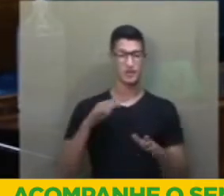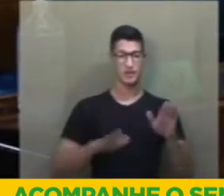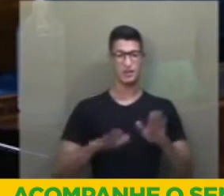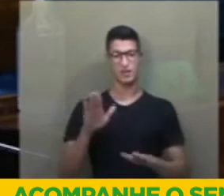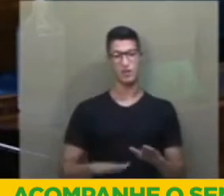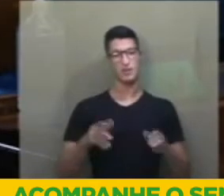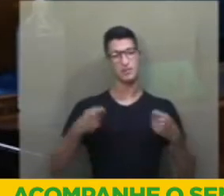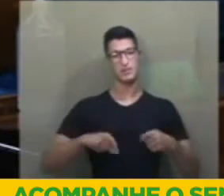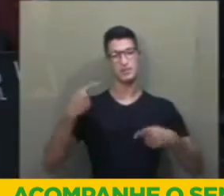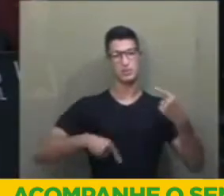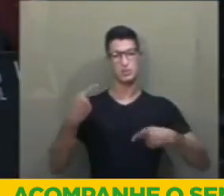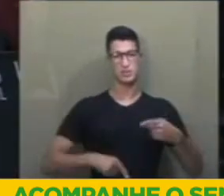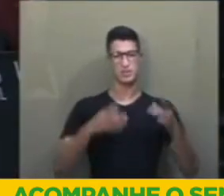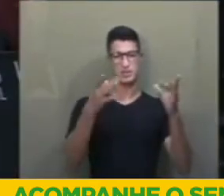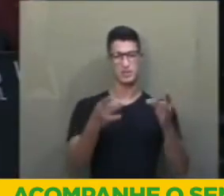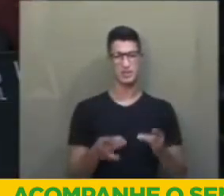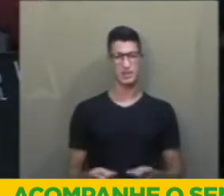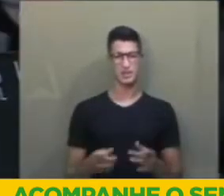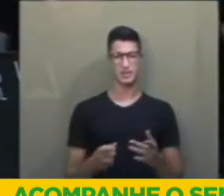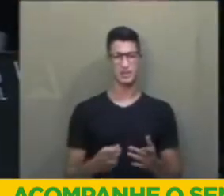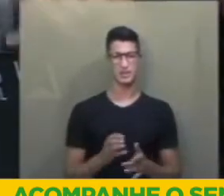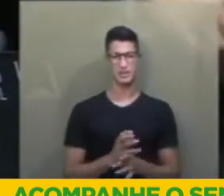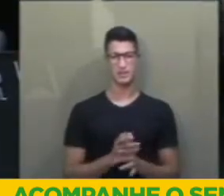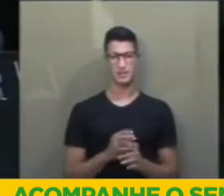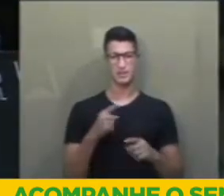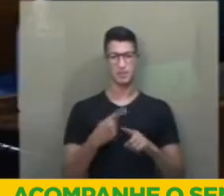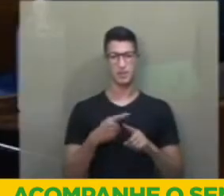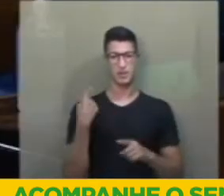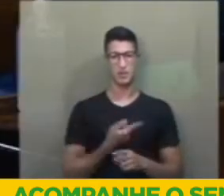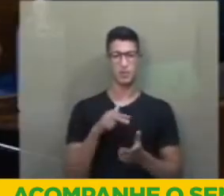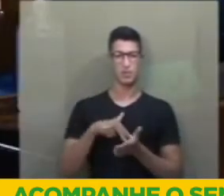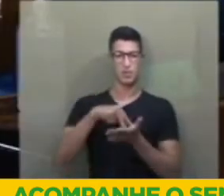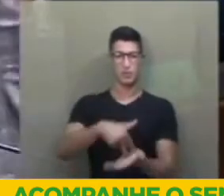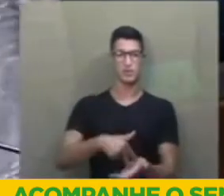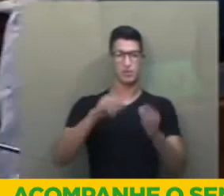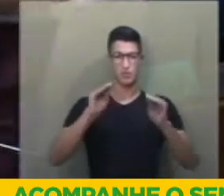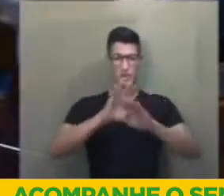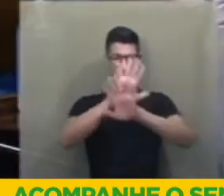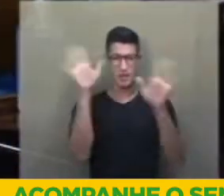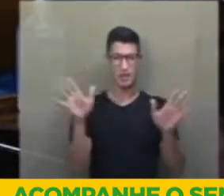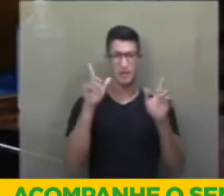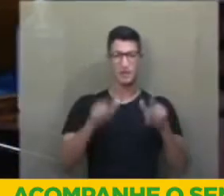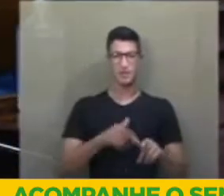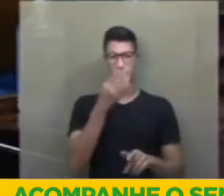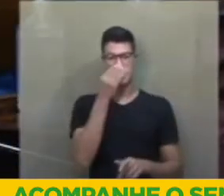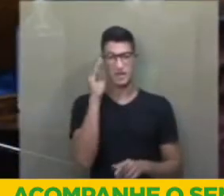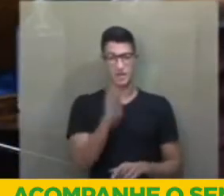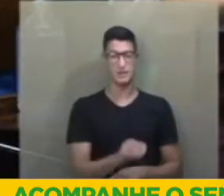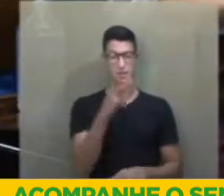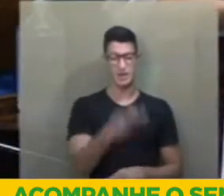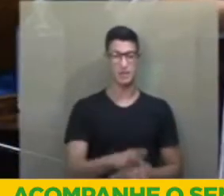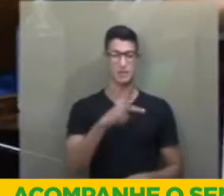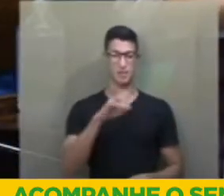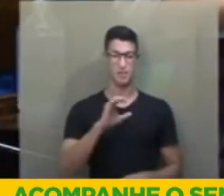não devesse discutir esses detalhes, porque a nossa posição foi muito clara. Foi de rejeição a esta